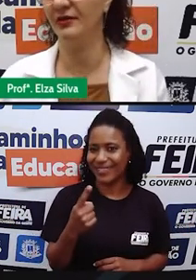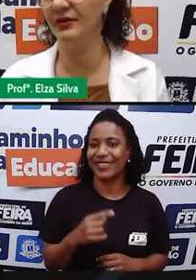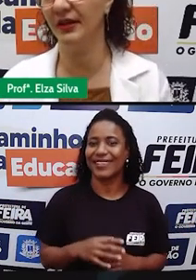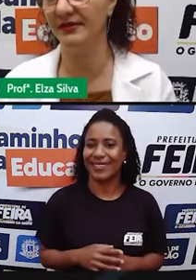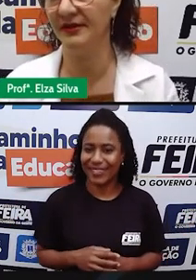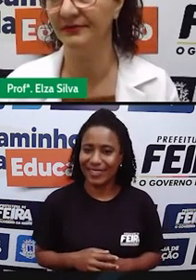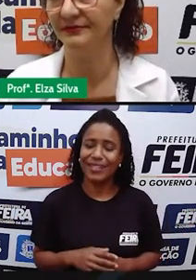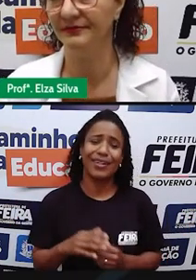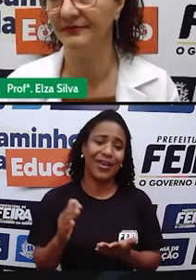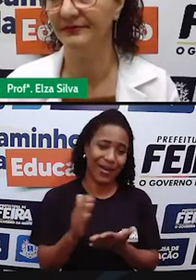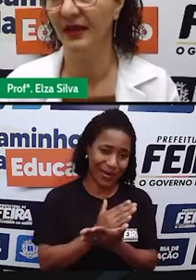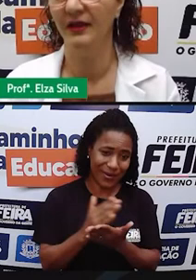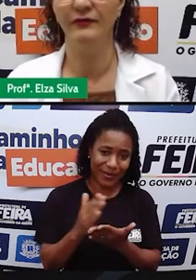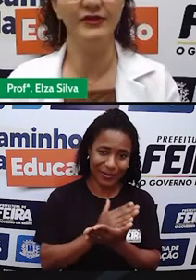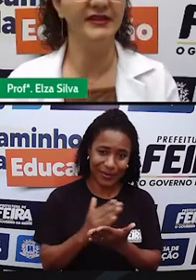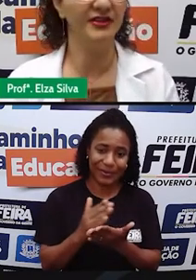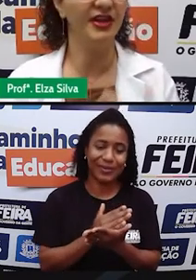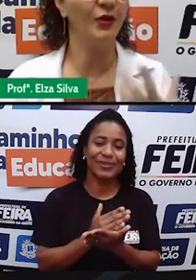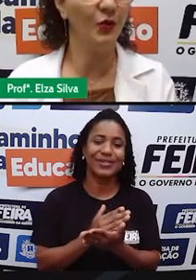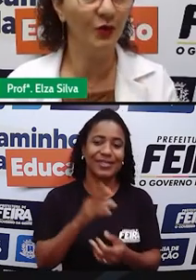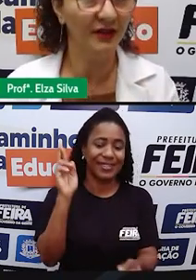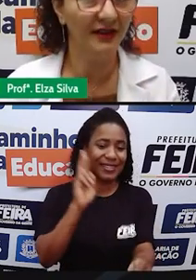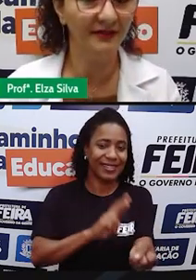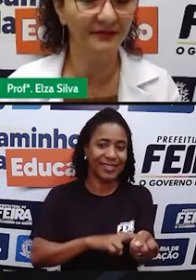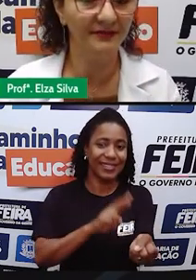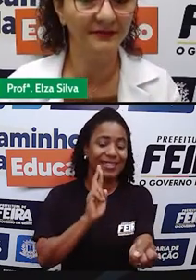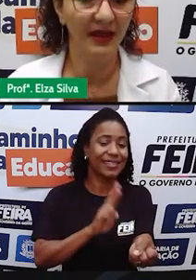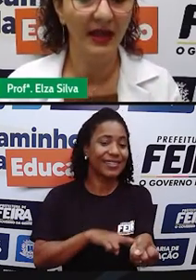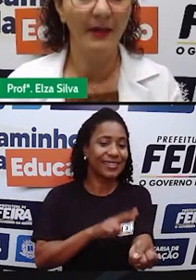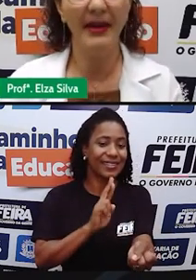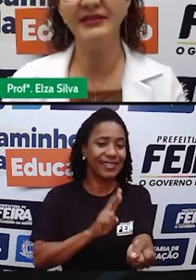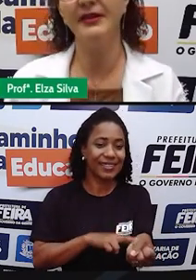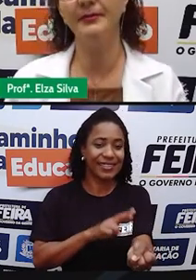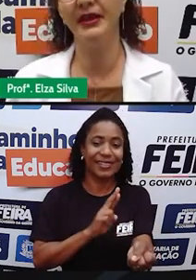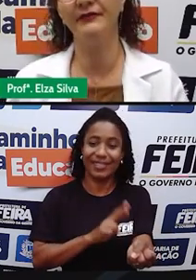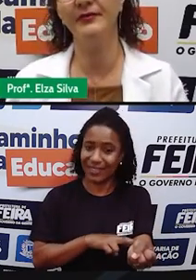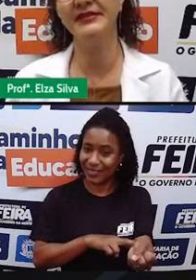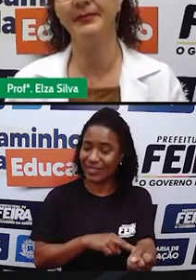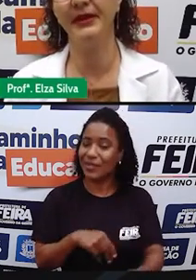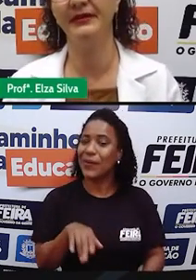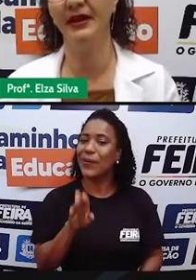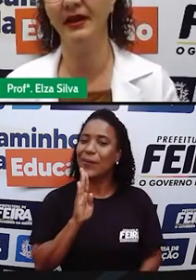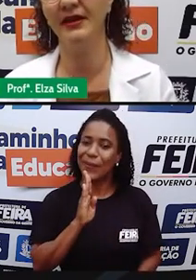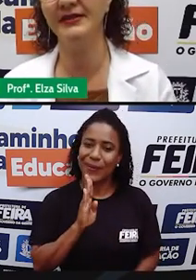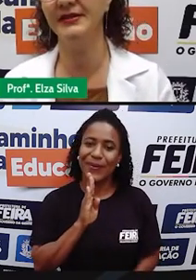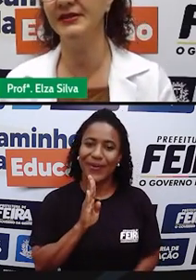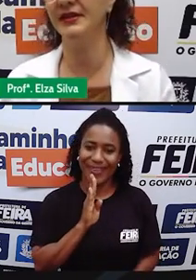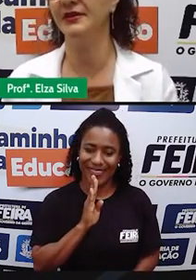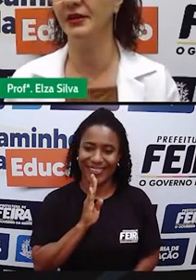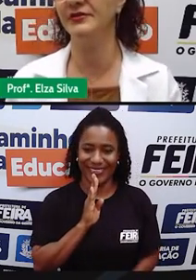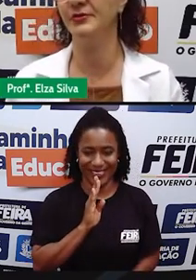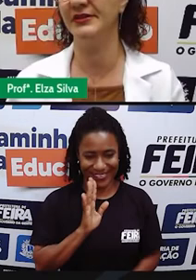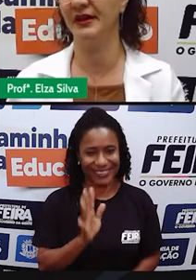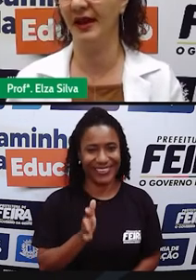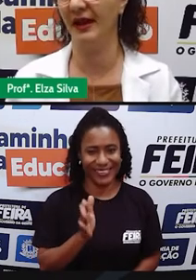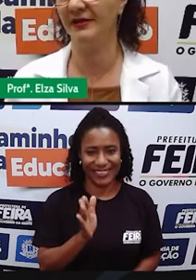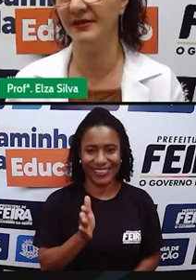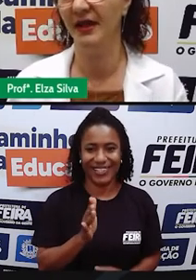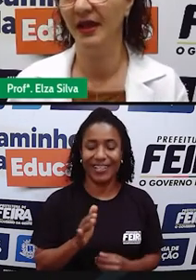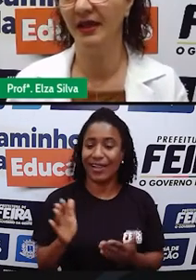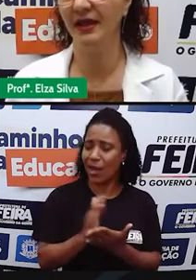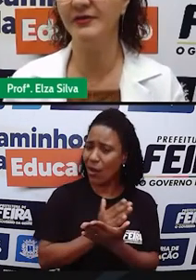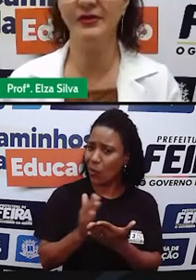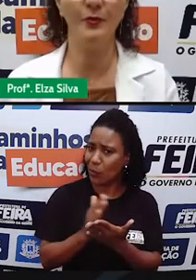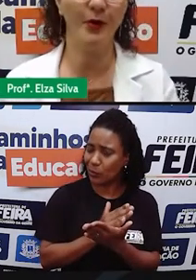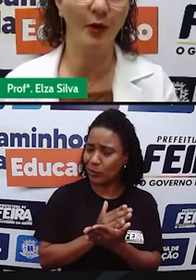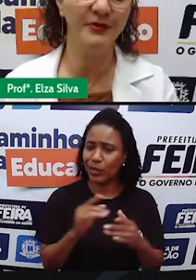vocês já conhecem, vocês já curtem, mas também vamos aprender que existem estilos musicais